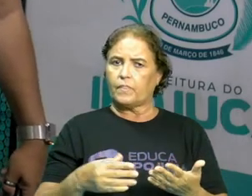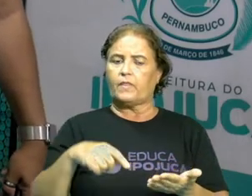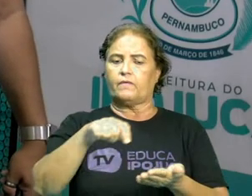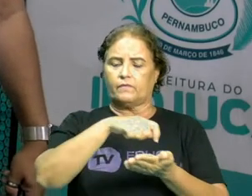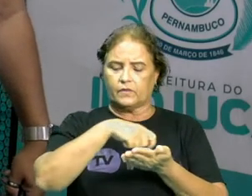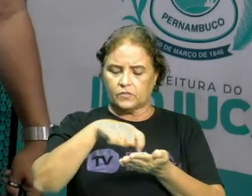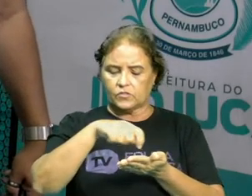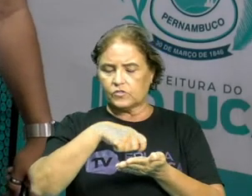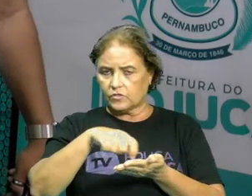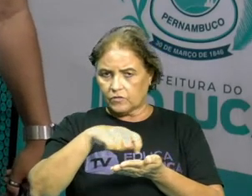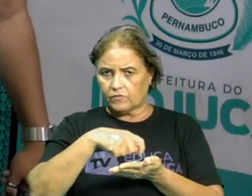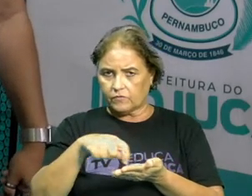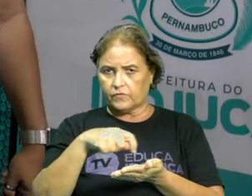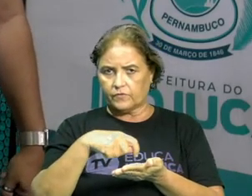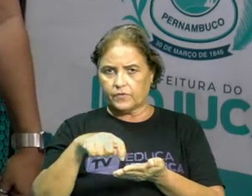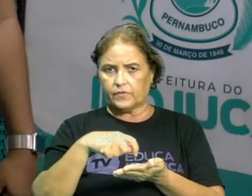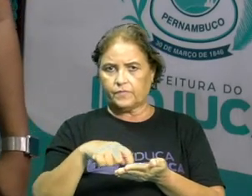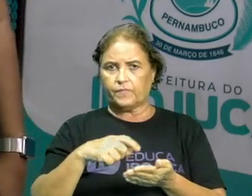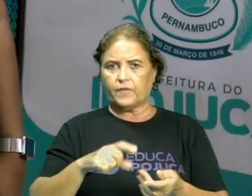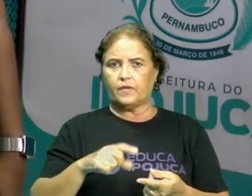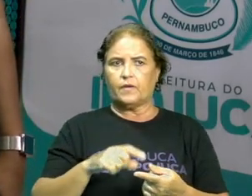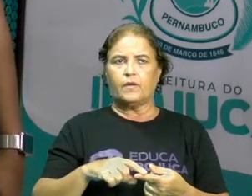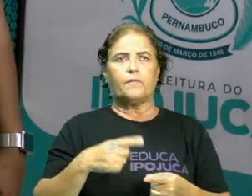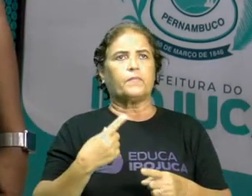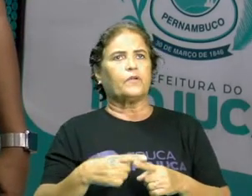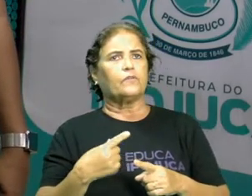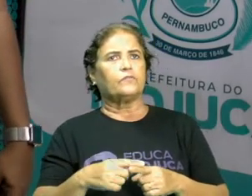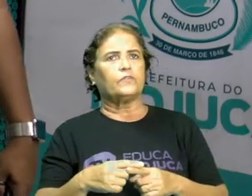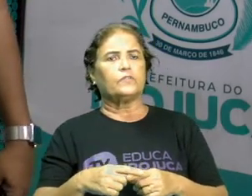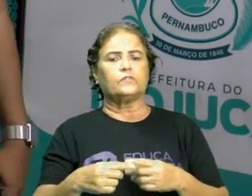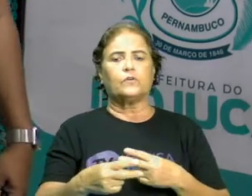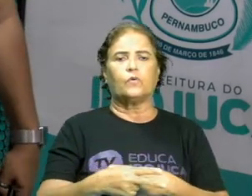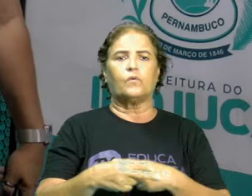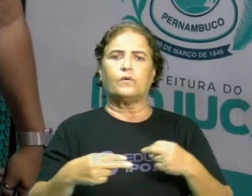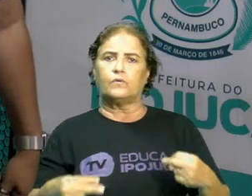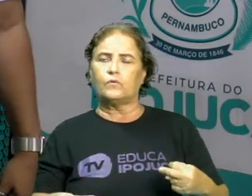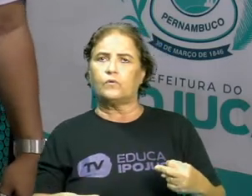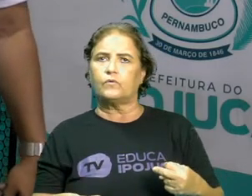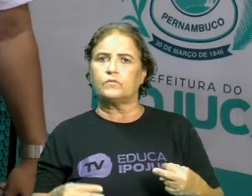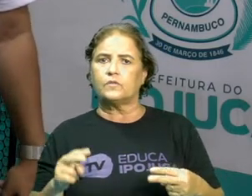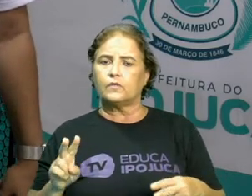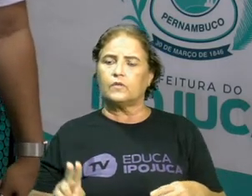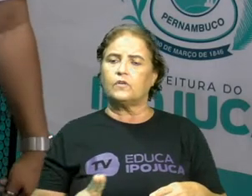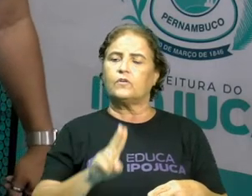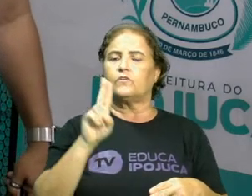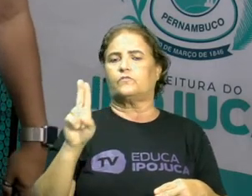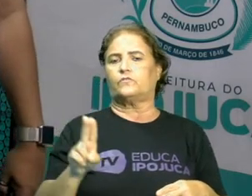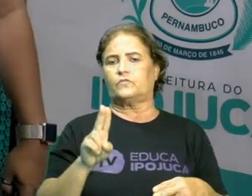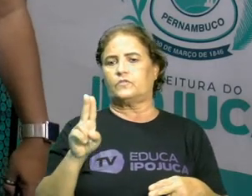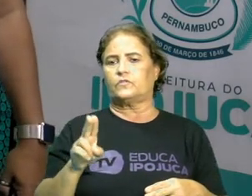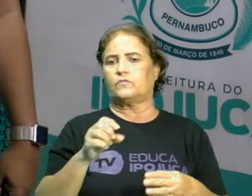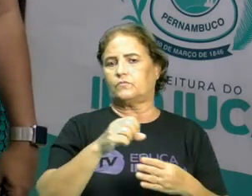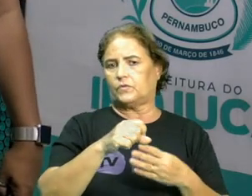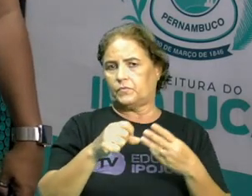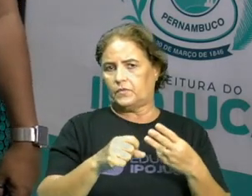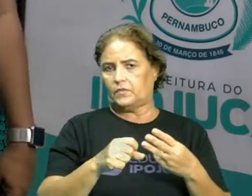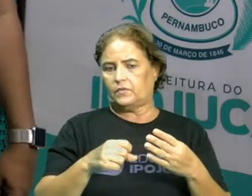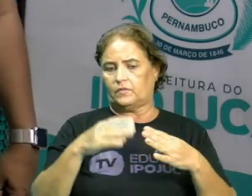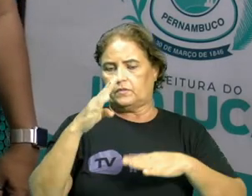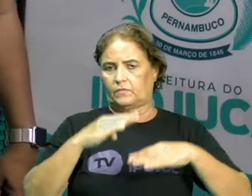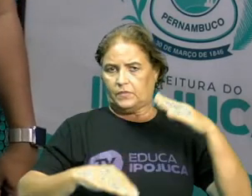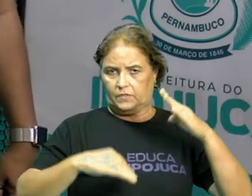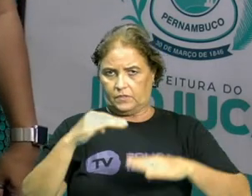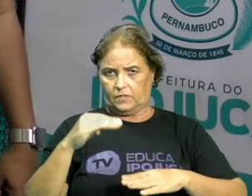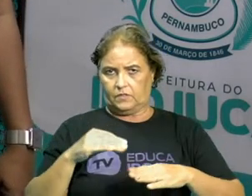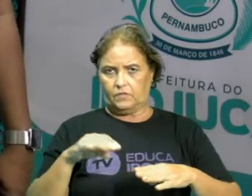vai escrever no caderninho. Então, para eu fazer determinada atividade, eu vou usar determinada propriedade da matéria. E